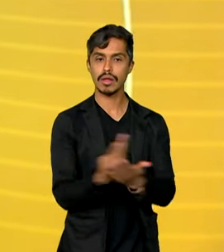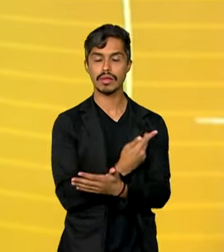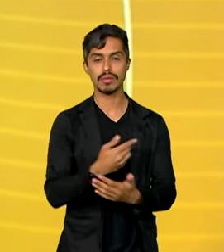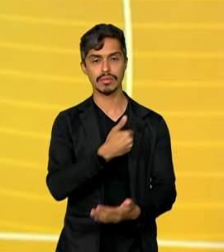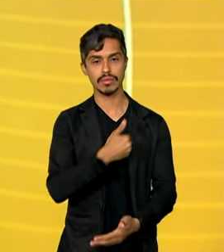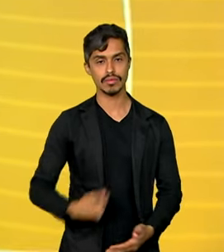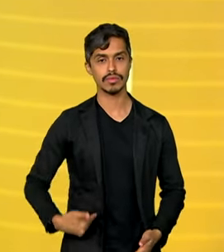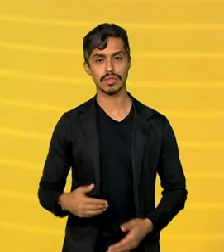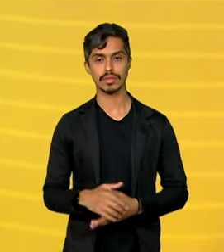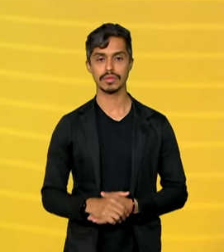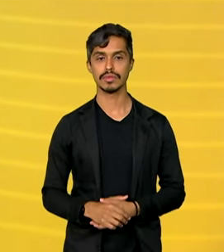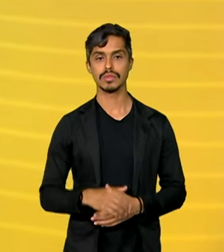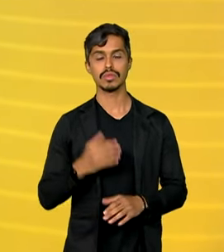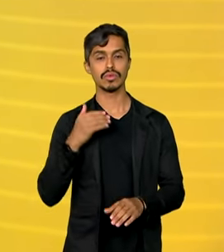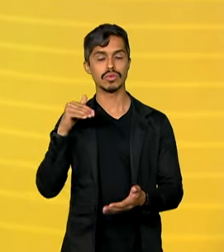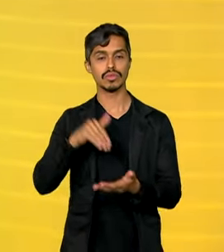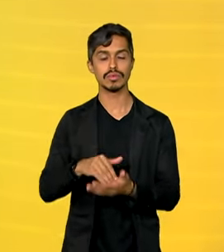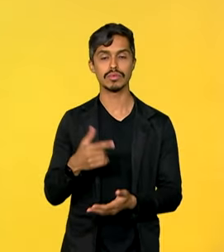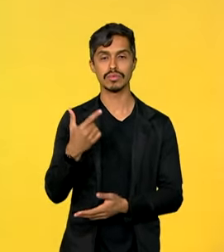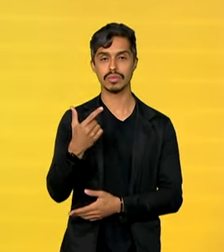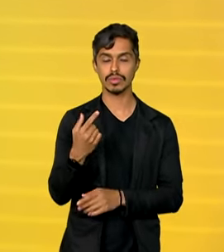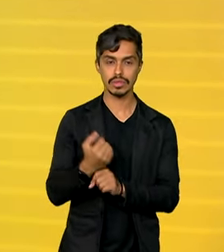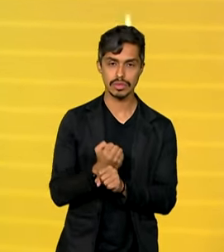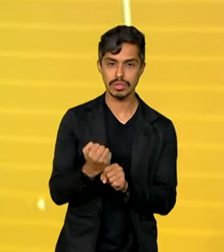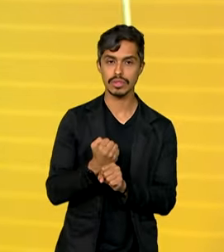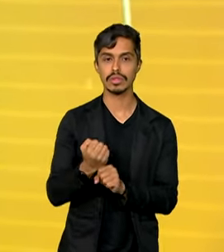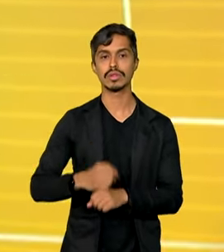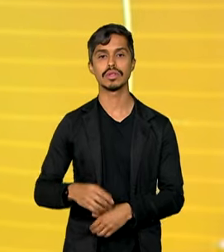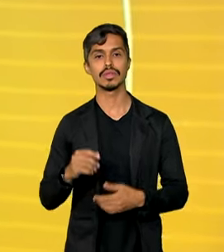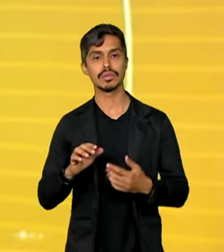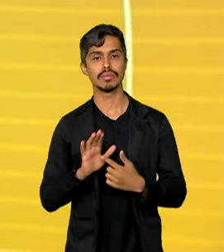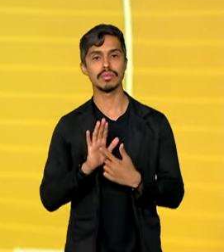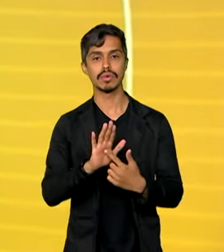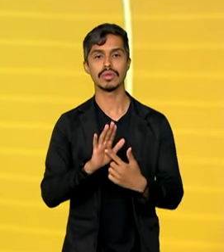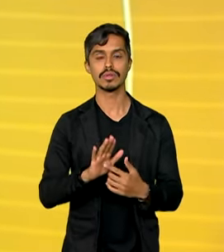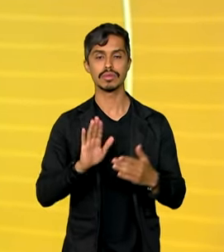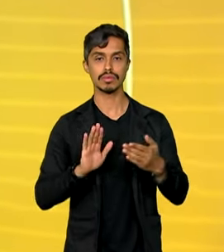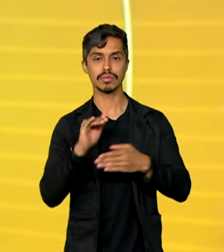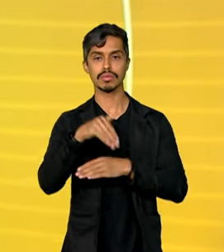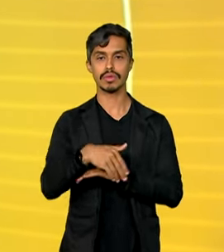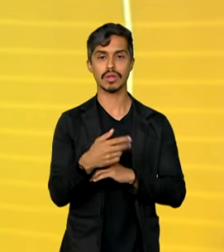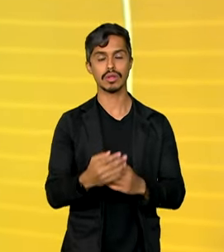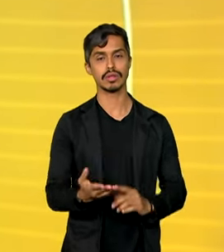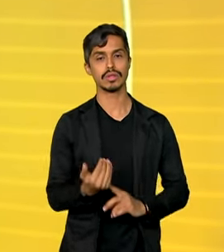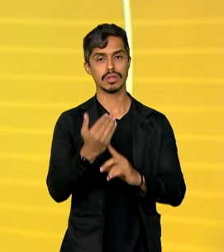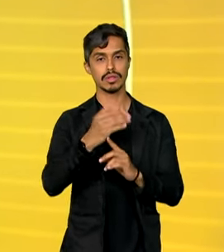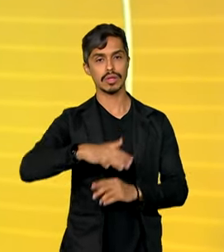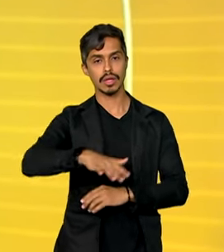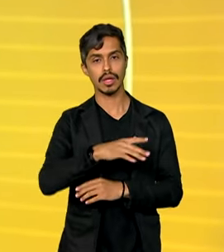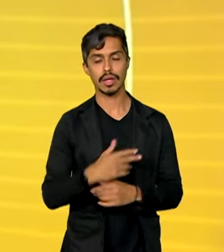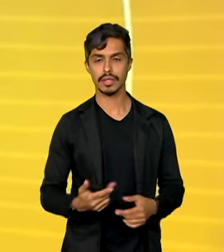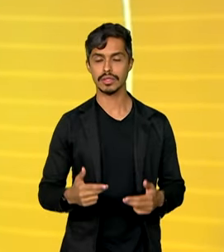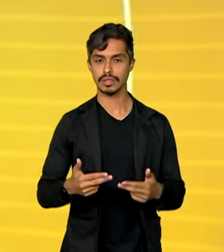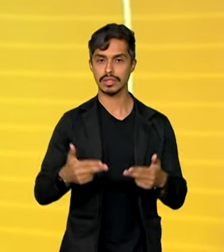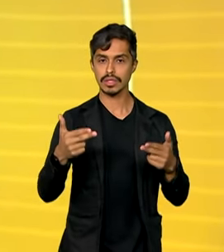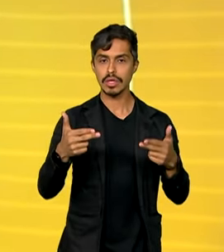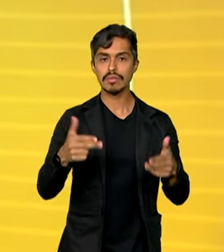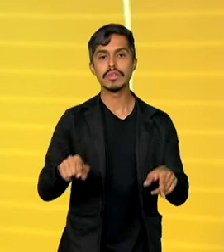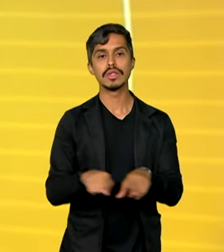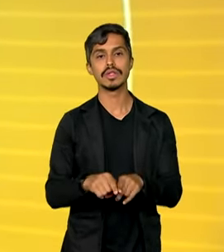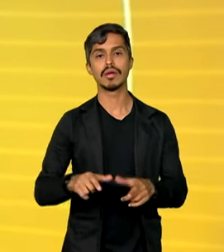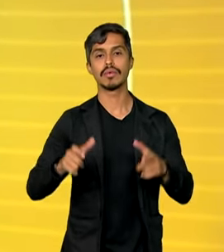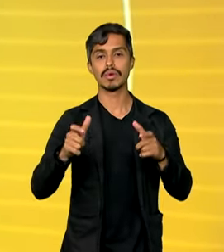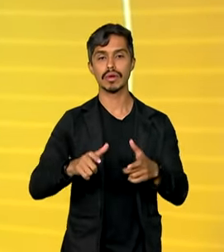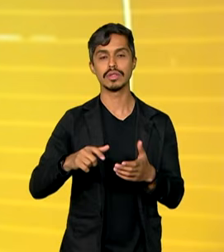pelo governo nos últimos dois anos, que trazem um salto tecnológico para o setor bélico e o aumento de postos de